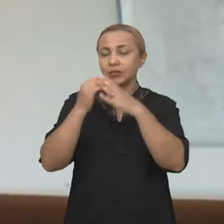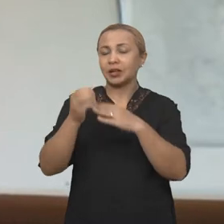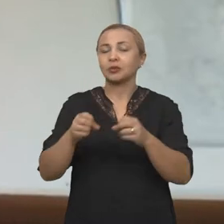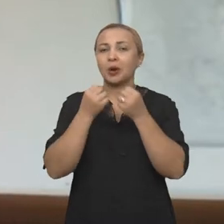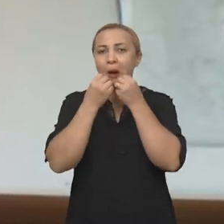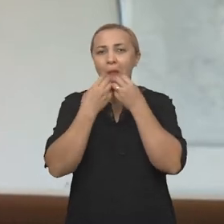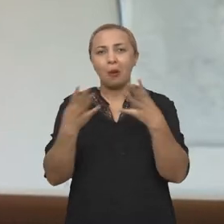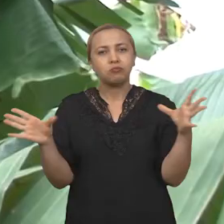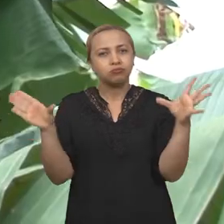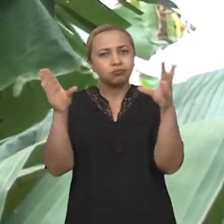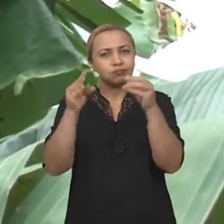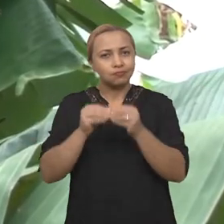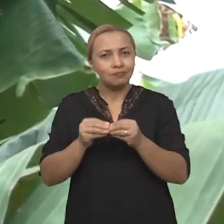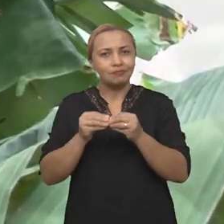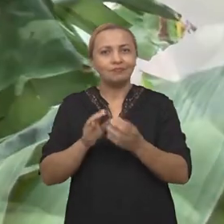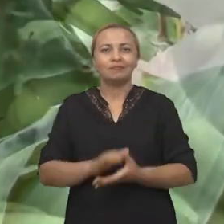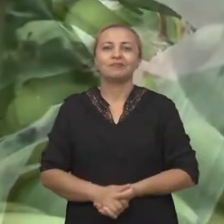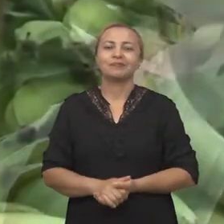ele é bem completo.